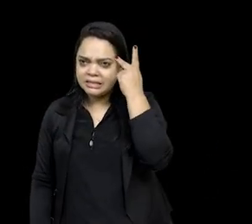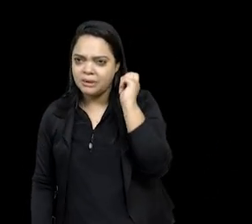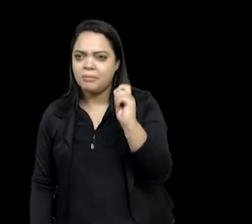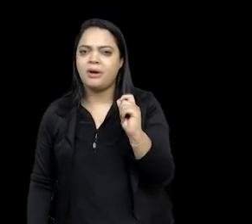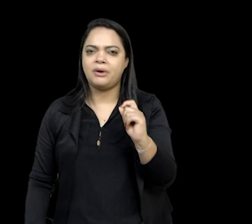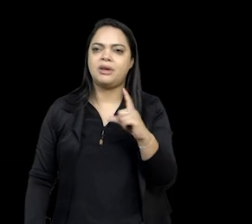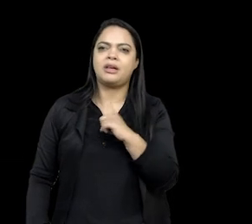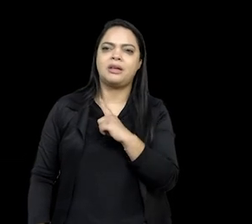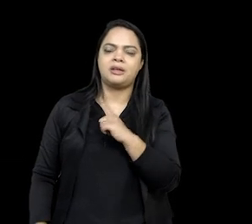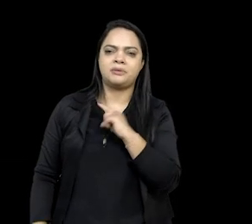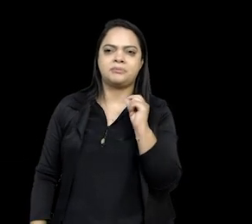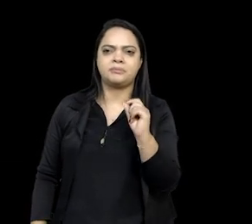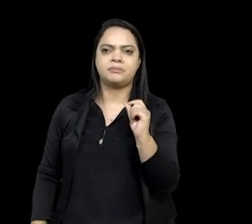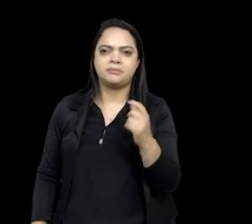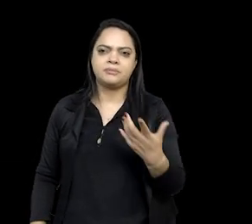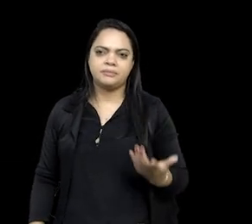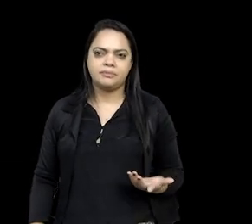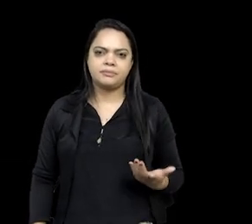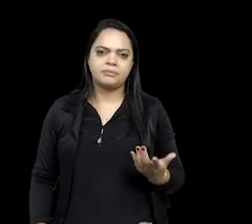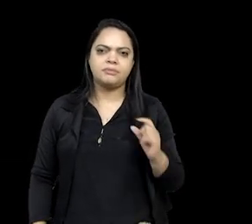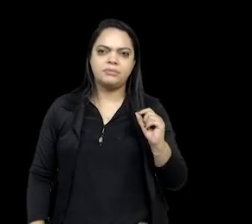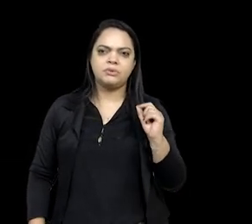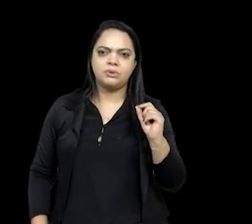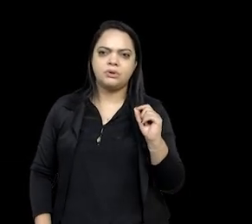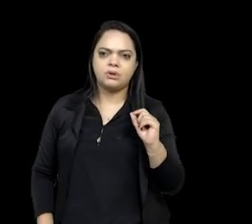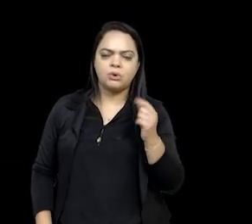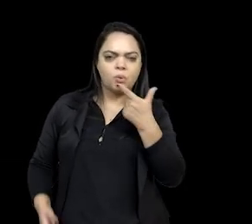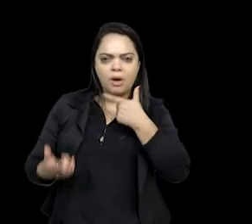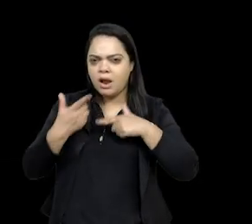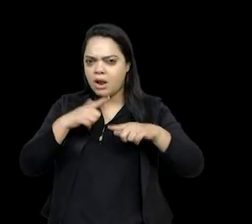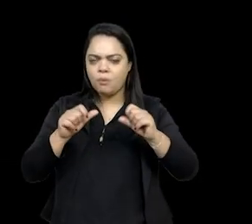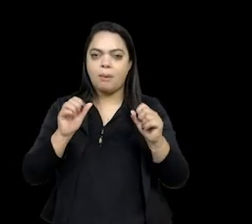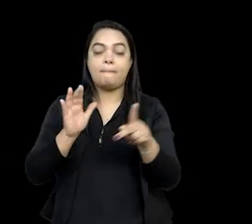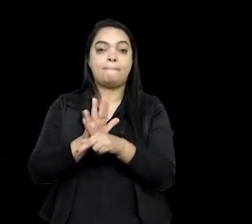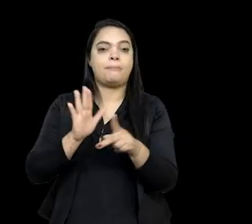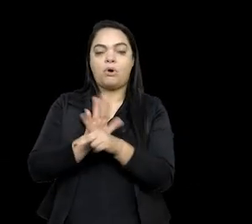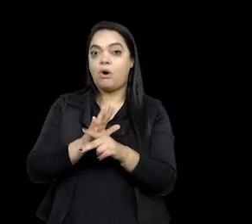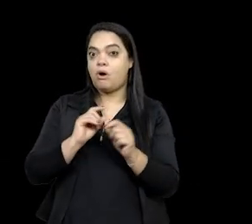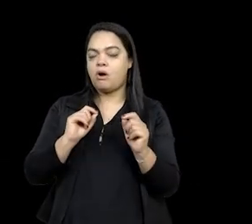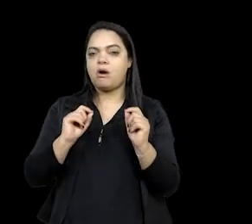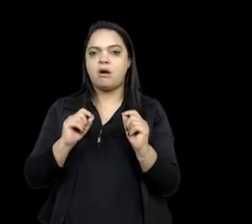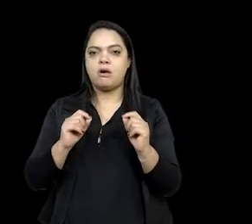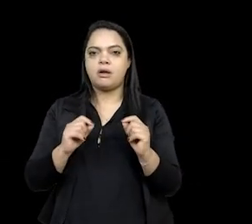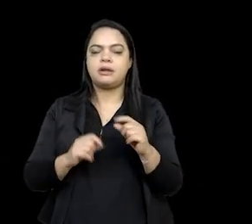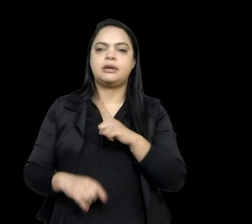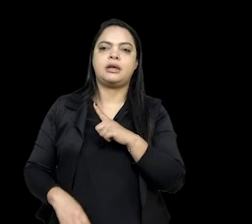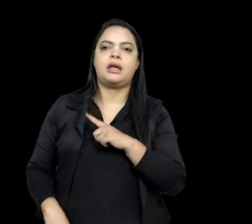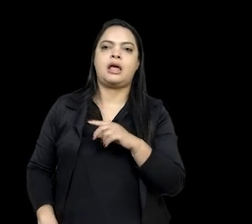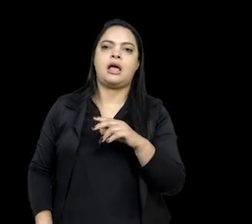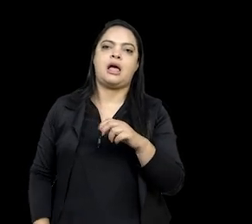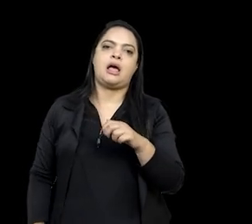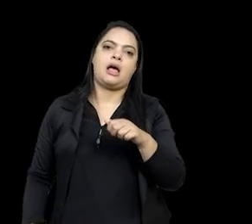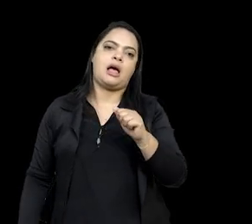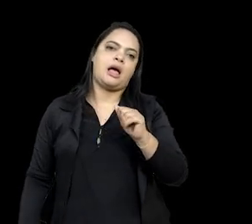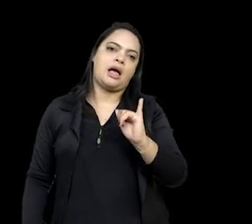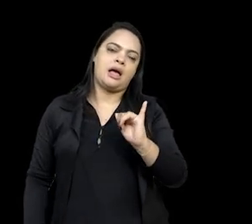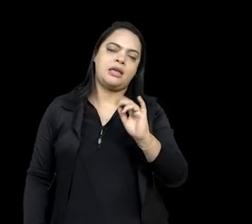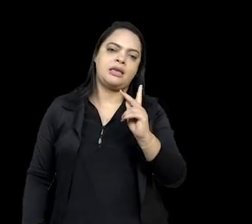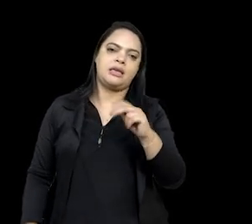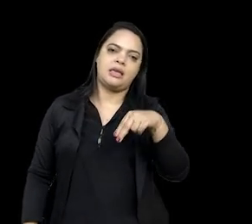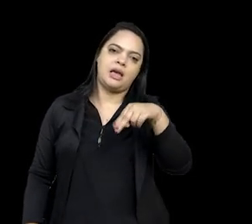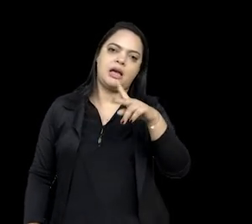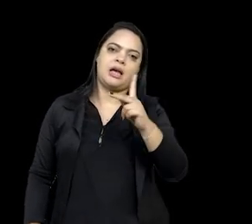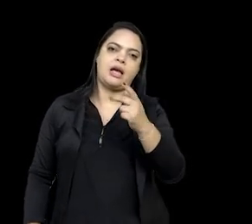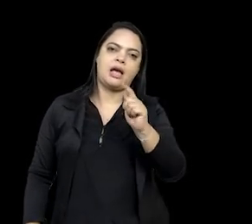alimentada pela língua geral, né? Então, tem o Ayangabaú, o Tamundateí,